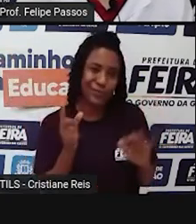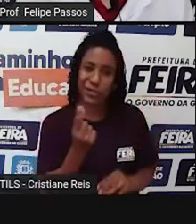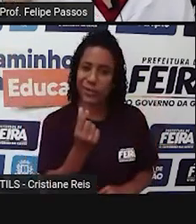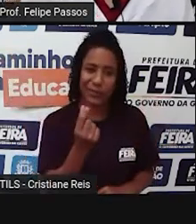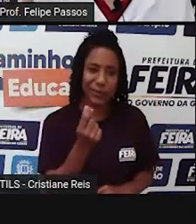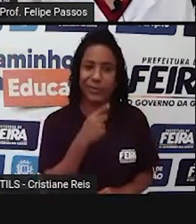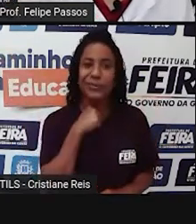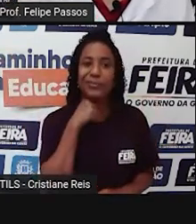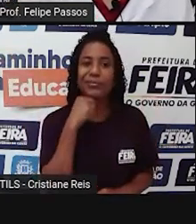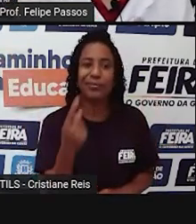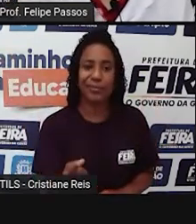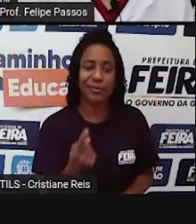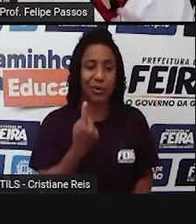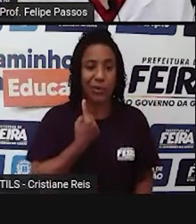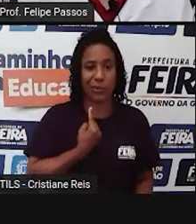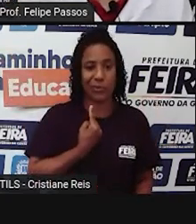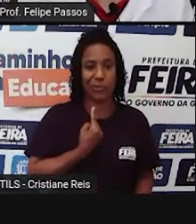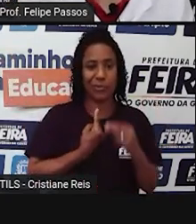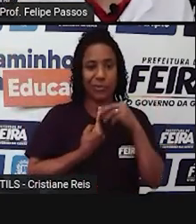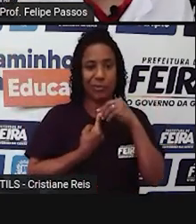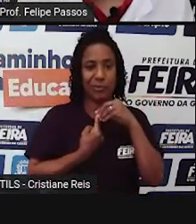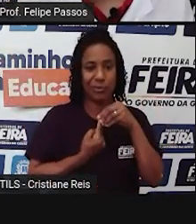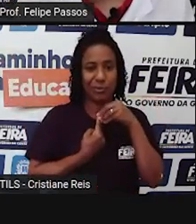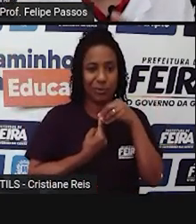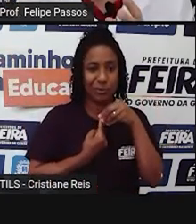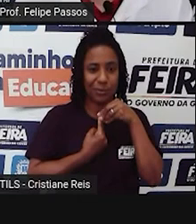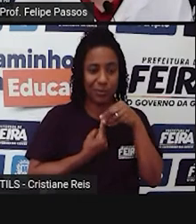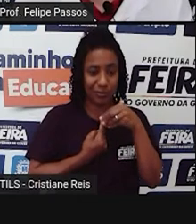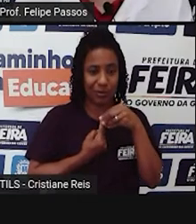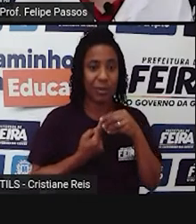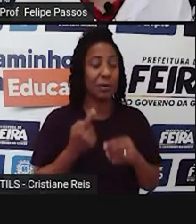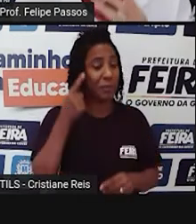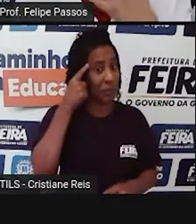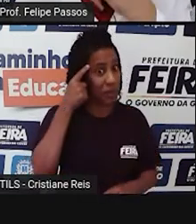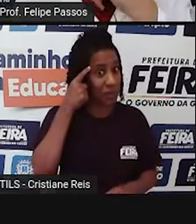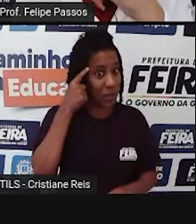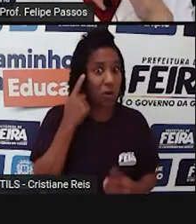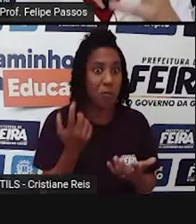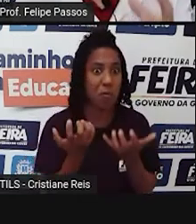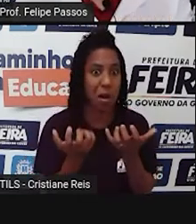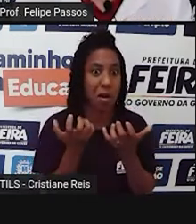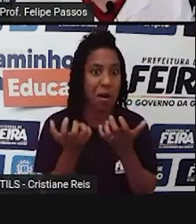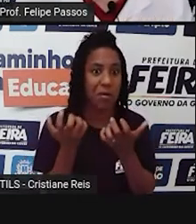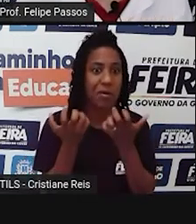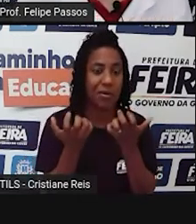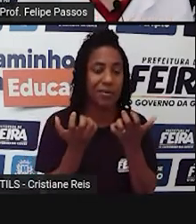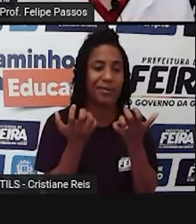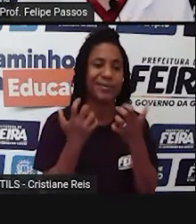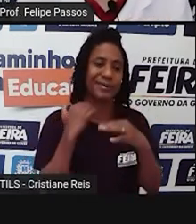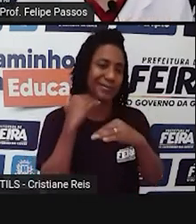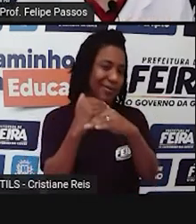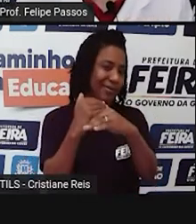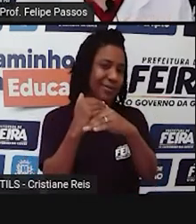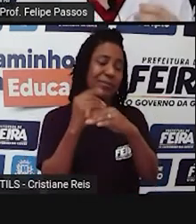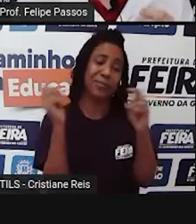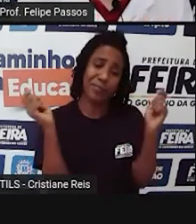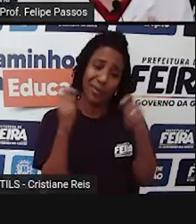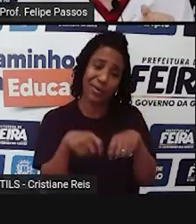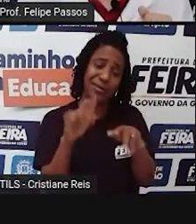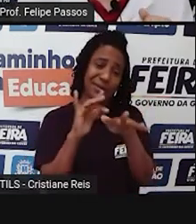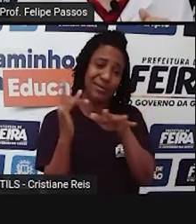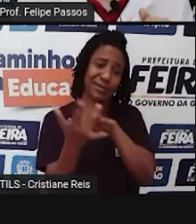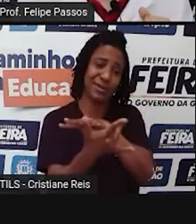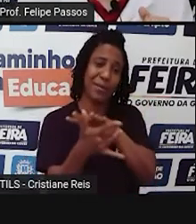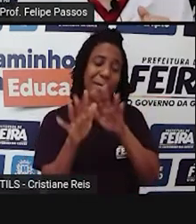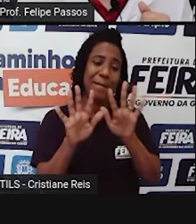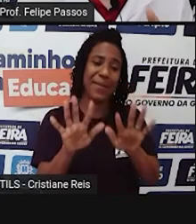com isso. E às vezes a pessoa fica naquela ilusão de que vai ganhar dinheiro. Vamos ter cuidado, hein, galera? Pode utilizar a rede social? Pode. Mas vamos